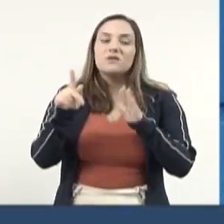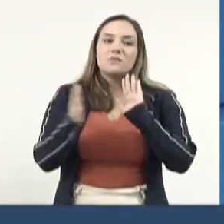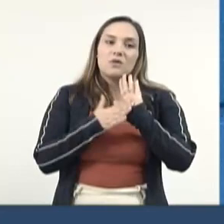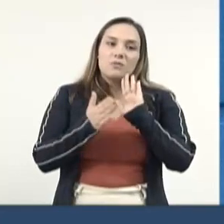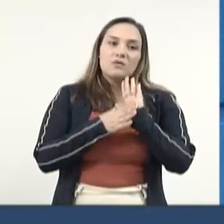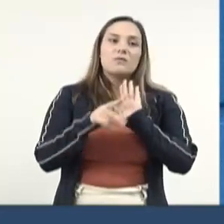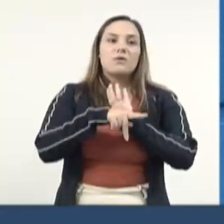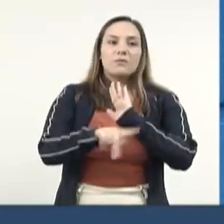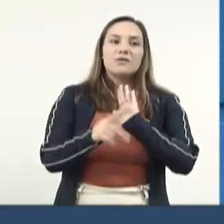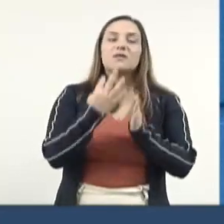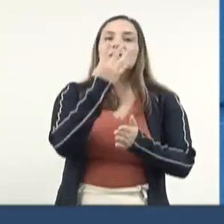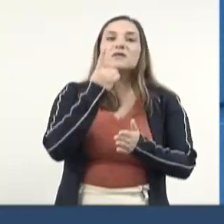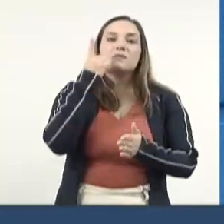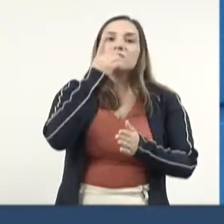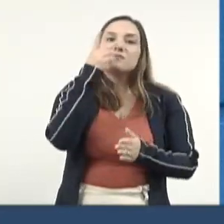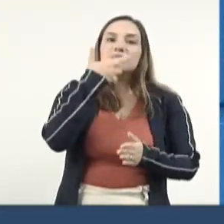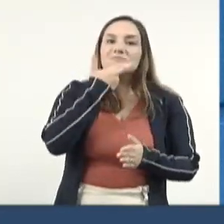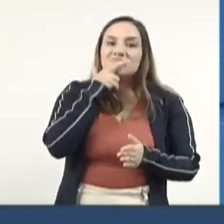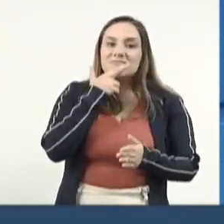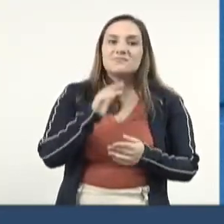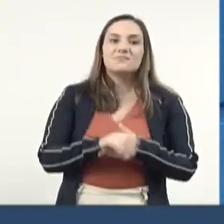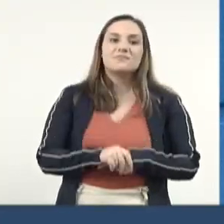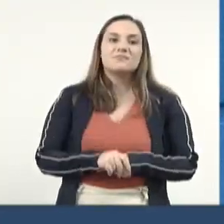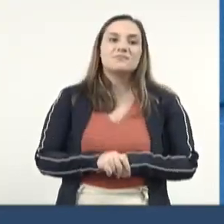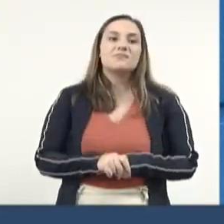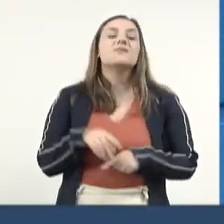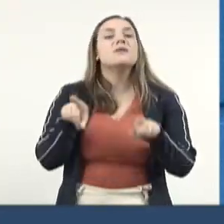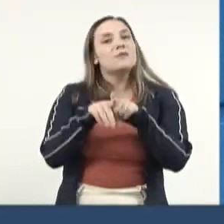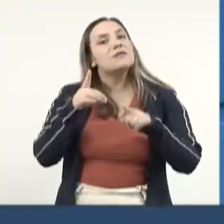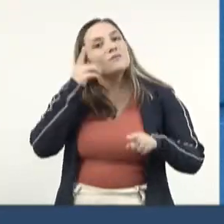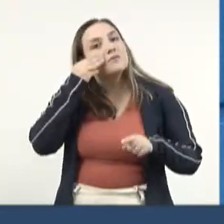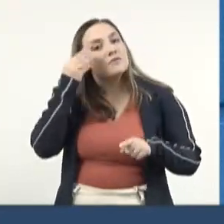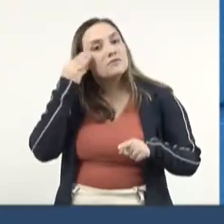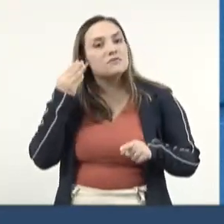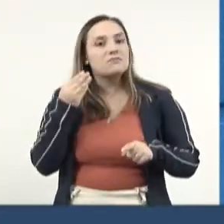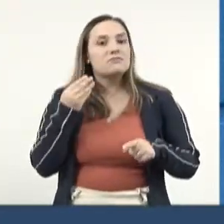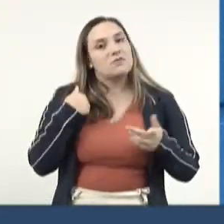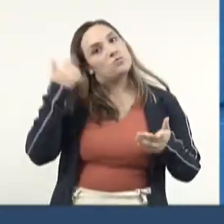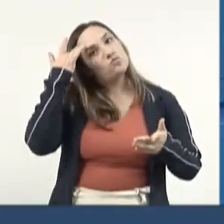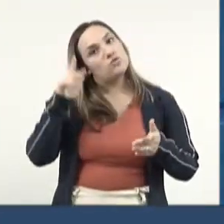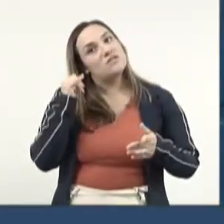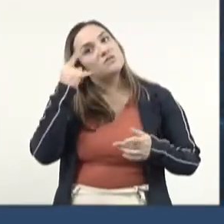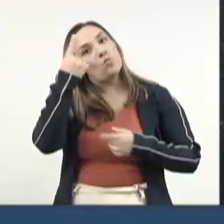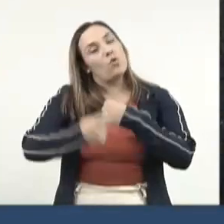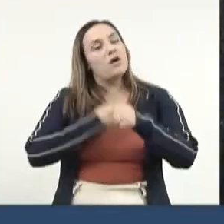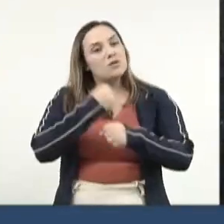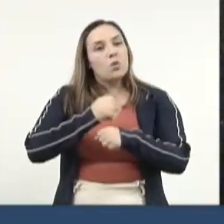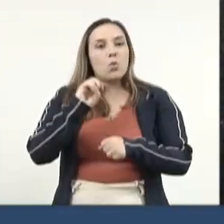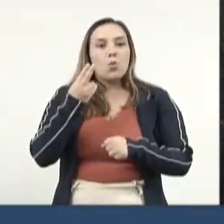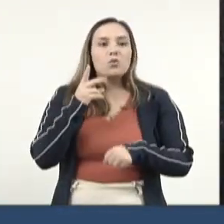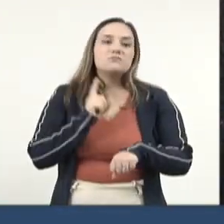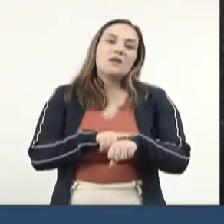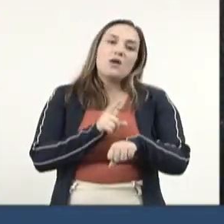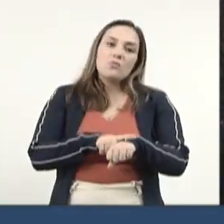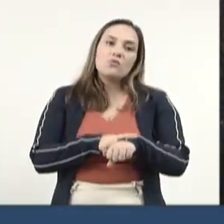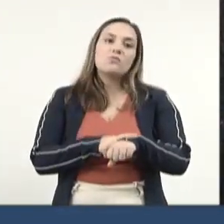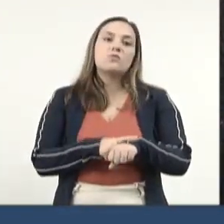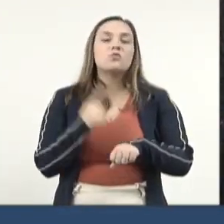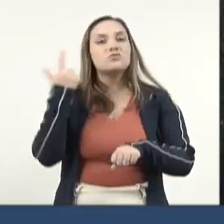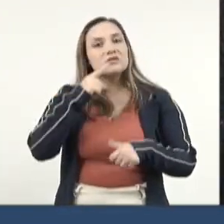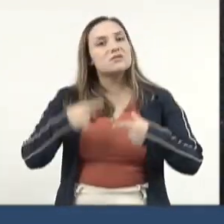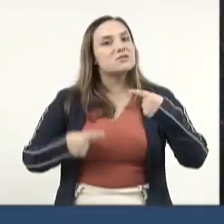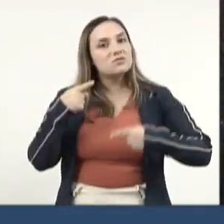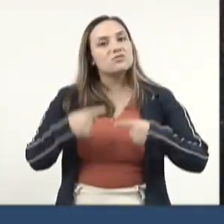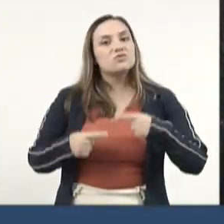deputado Renato Câmara e também a deputada Mar, talvez um ano seja um ano discutível, um período de um ano para que a realmente